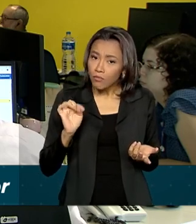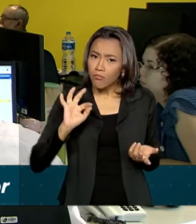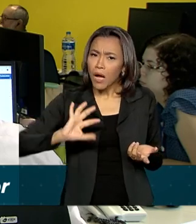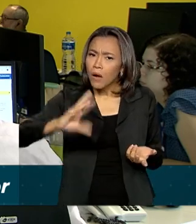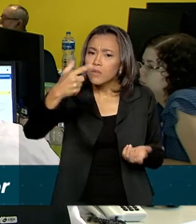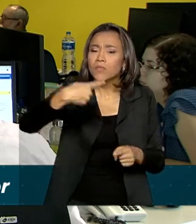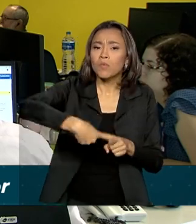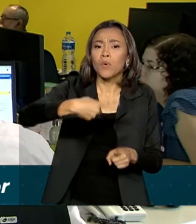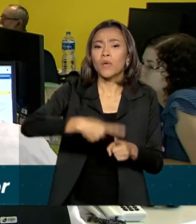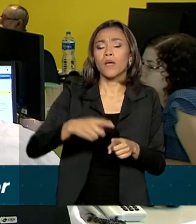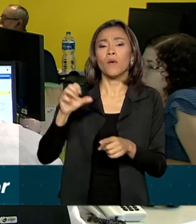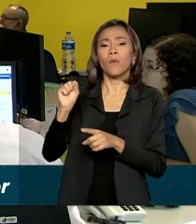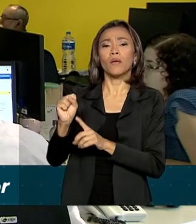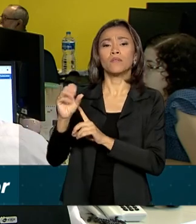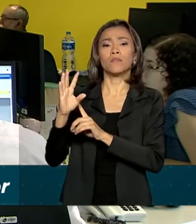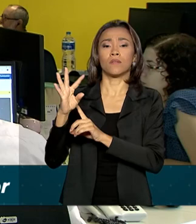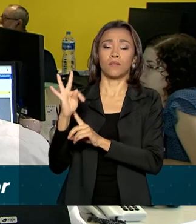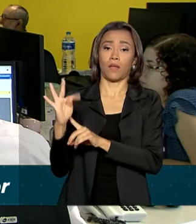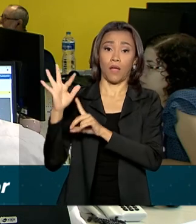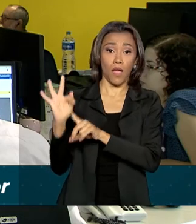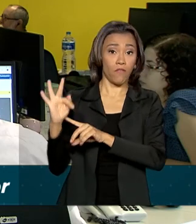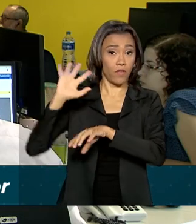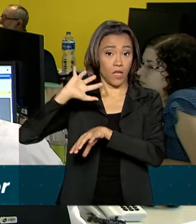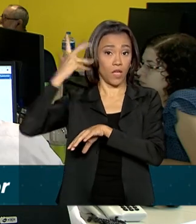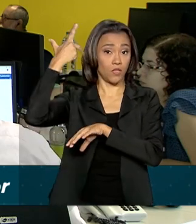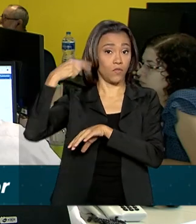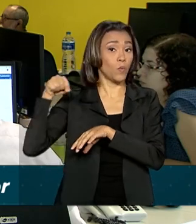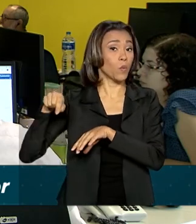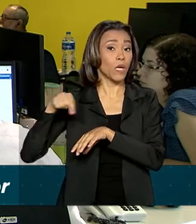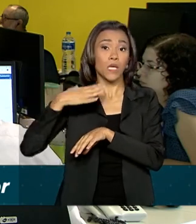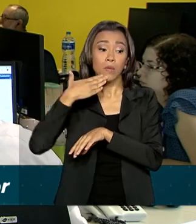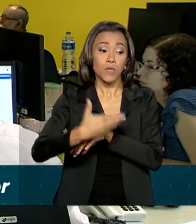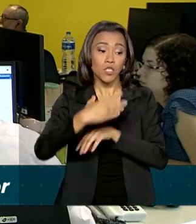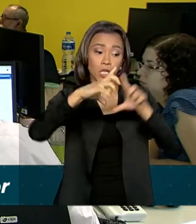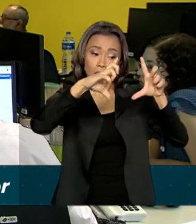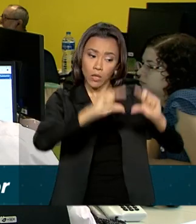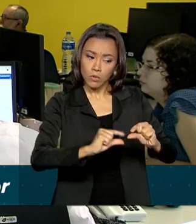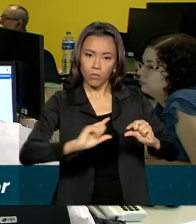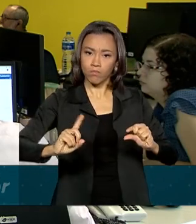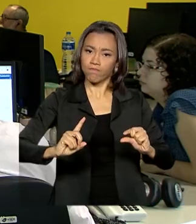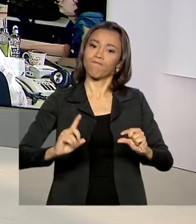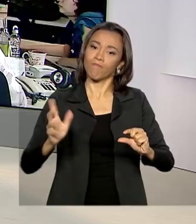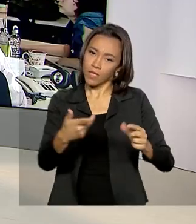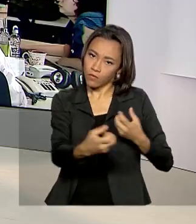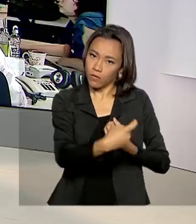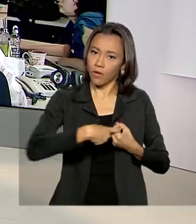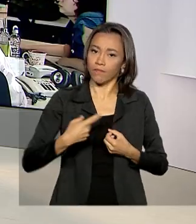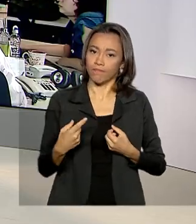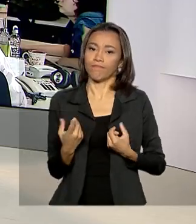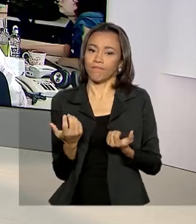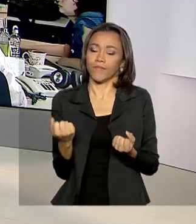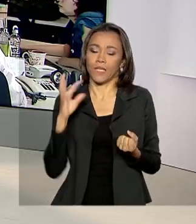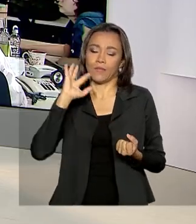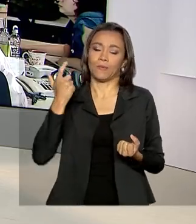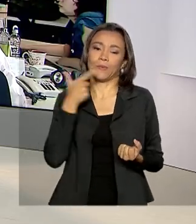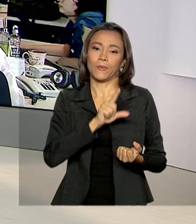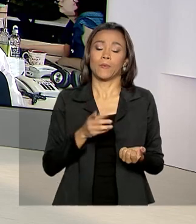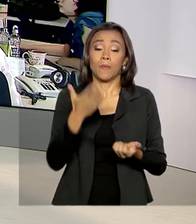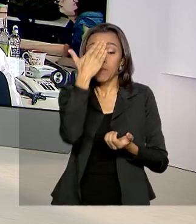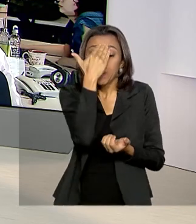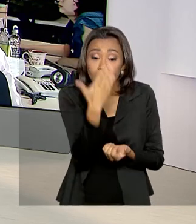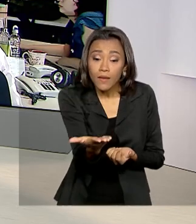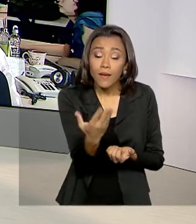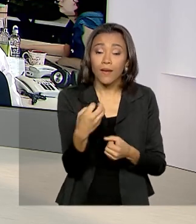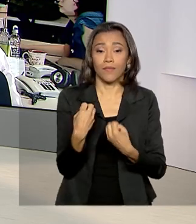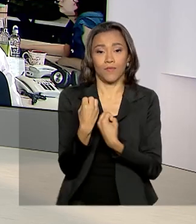Tribunal Federal ter voltado atrás na decisão que impedia a redução do seguro obrigatório. Renata. Obrigada, Tiago, pelas suas informações